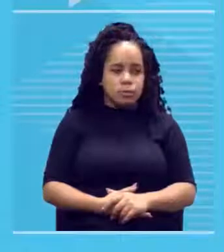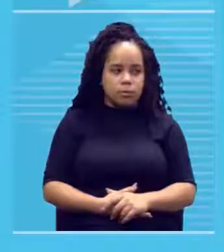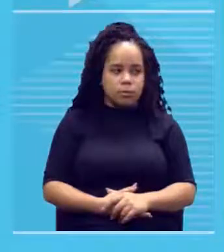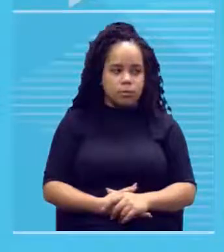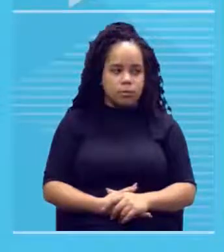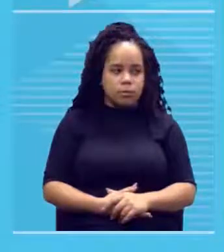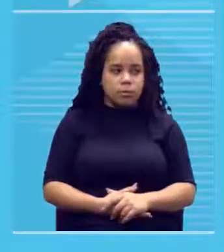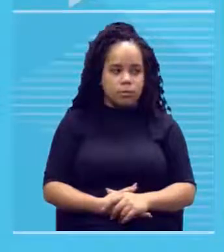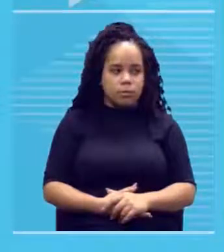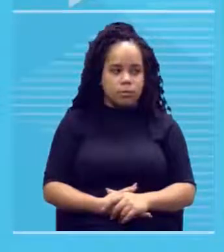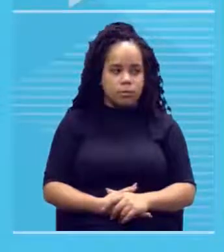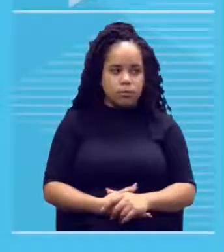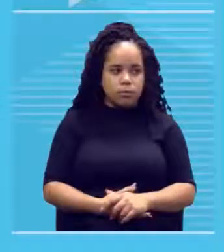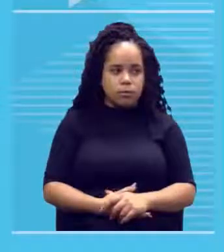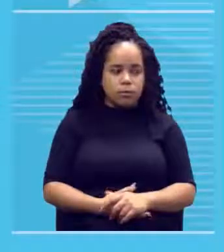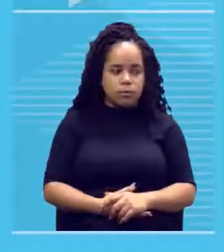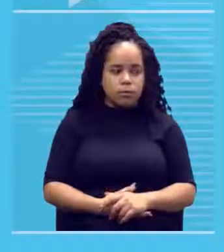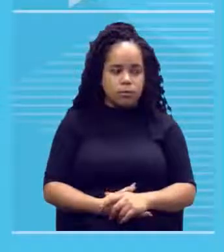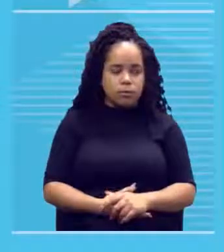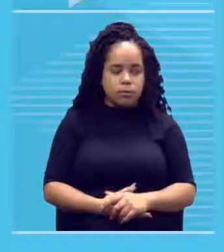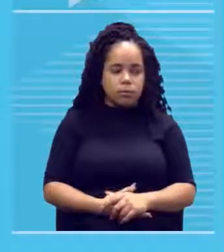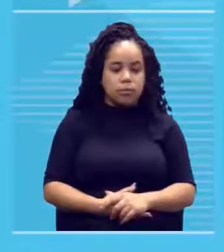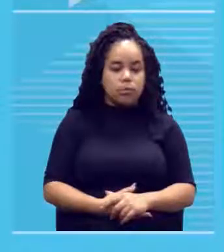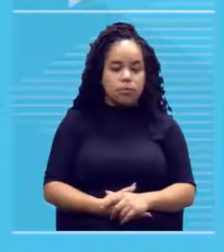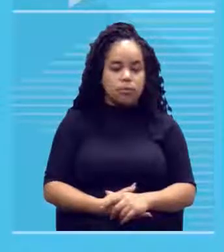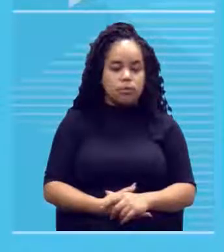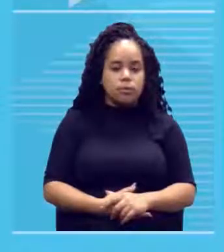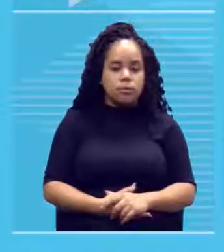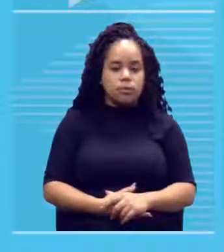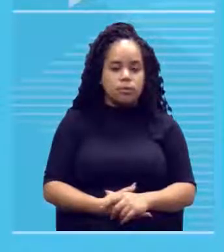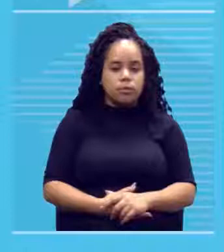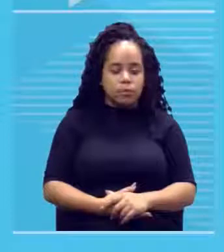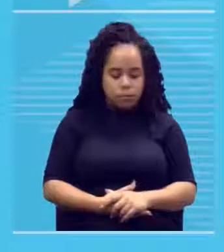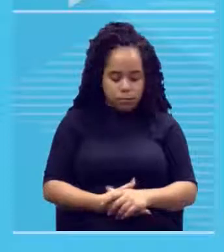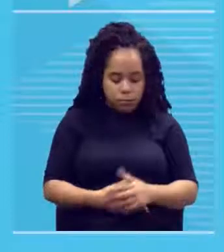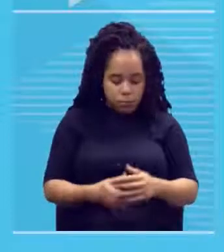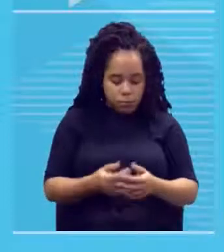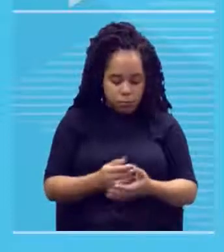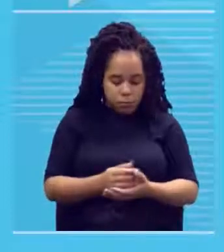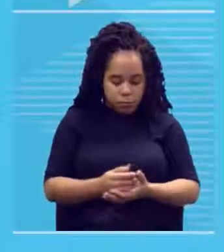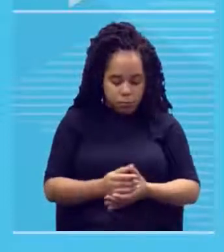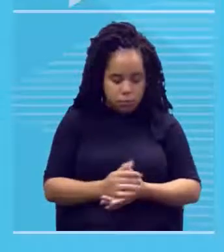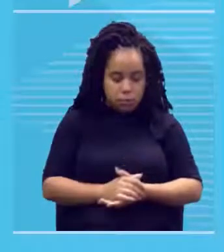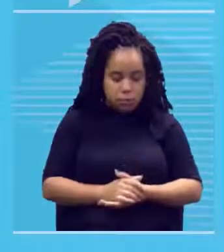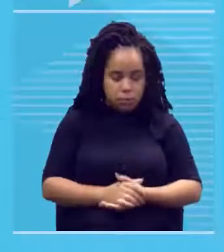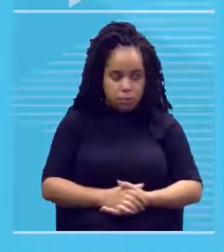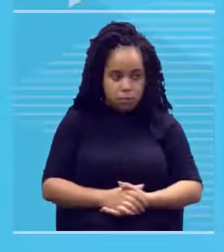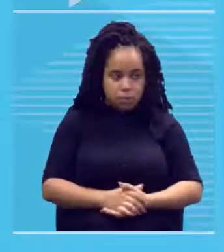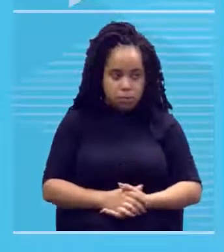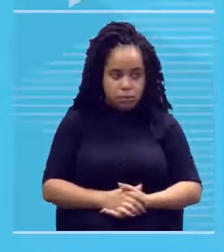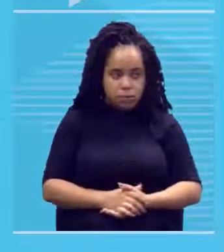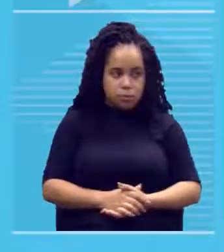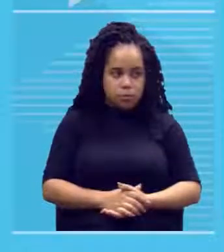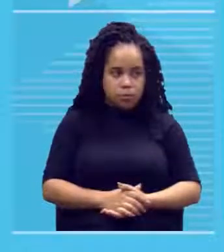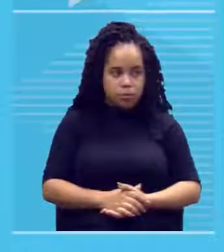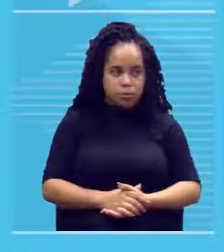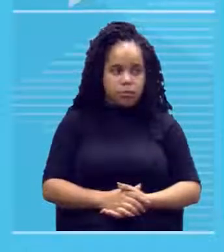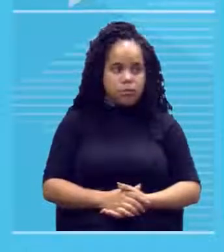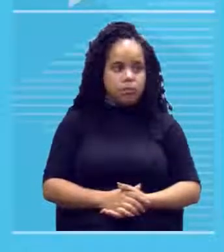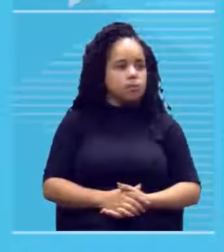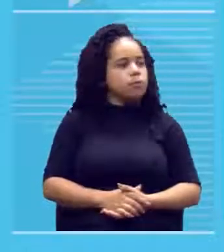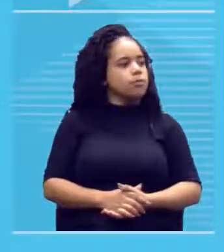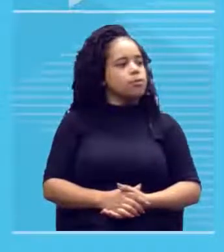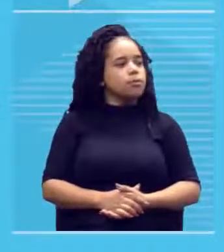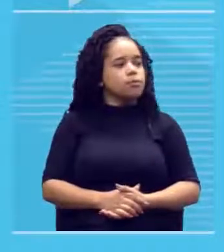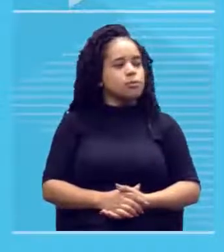imagens e combinação de tons, matizes, texturas. E a estética, ela pode